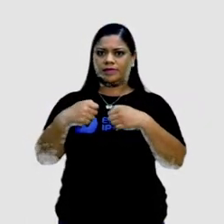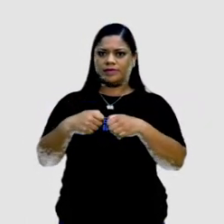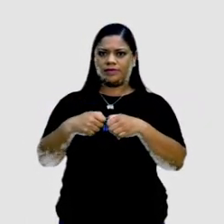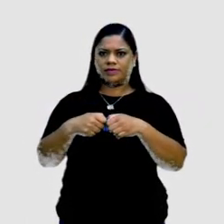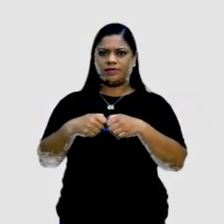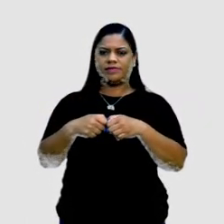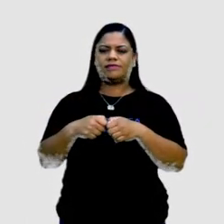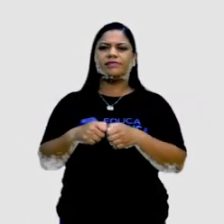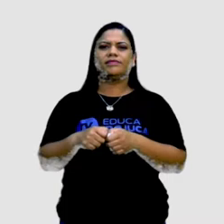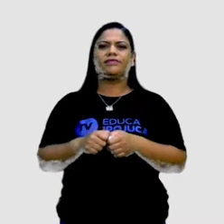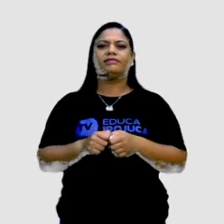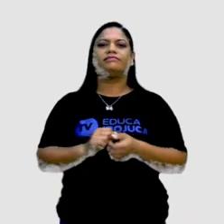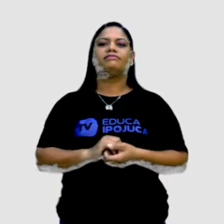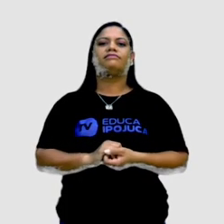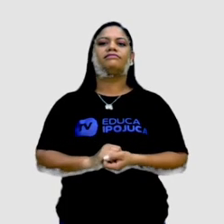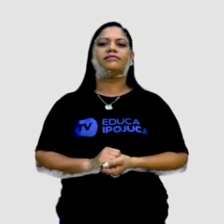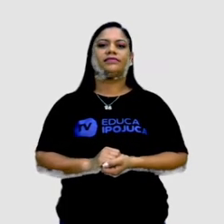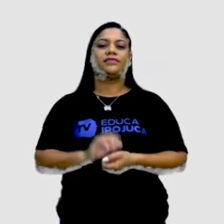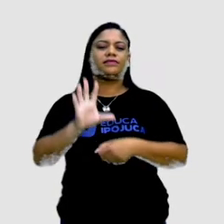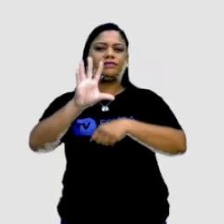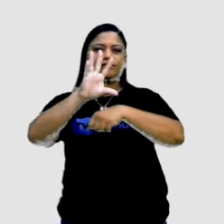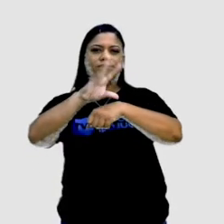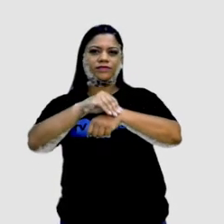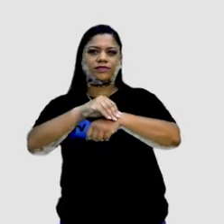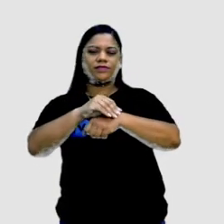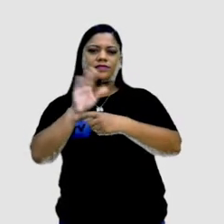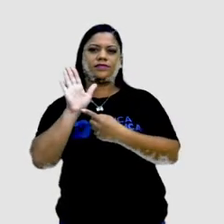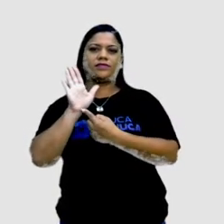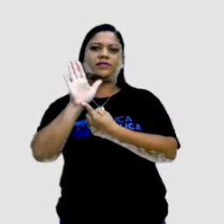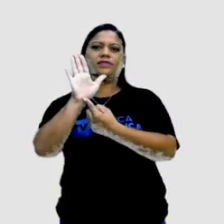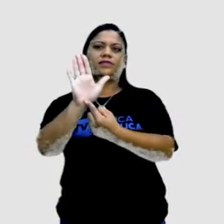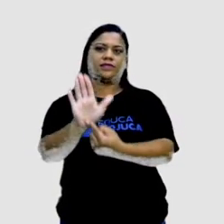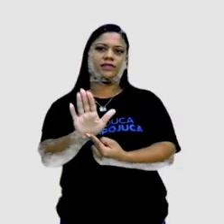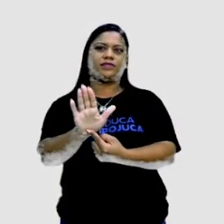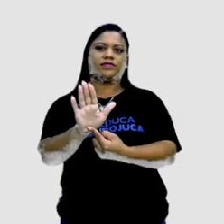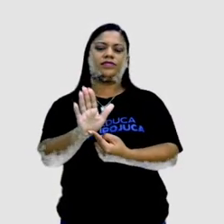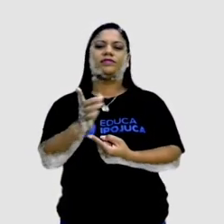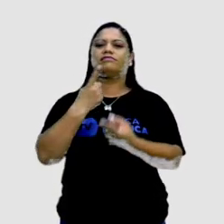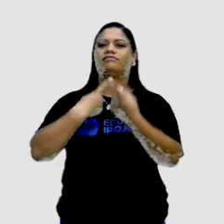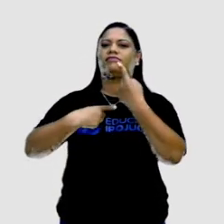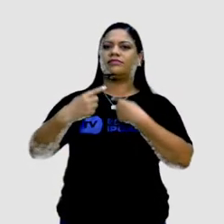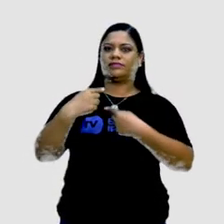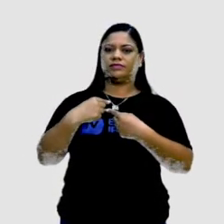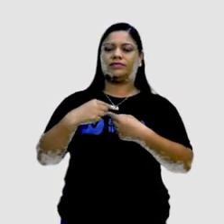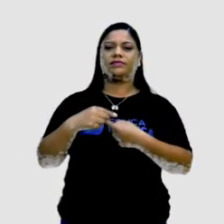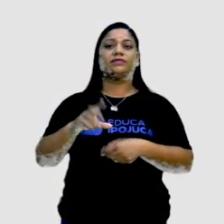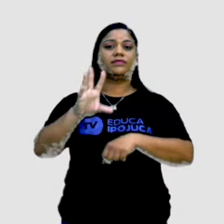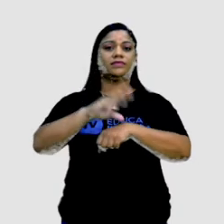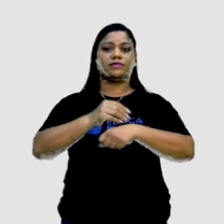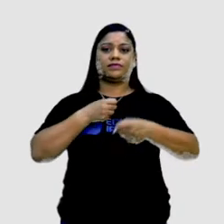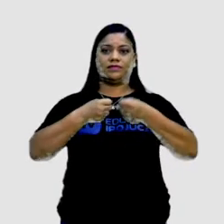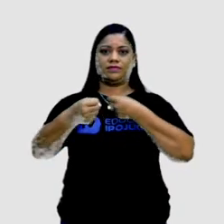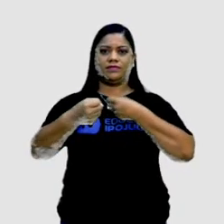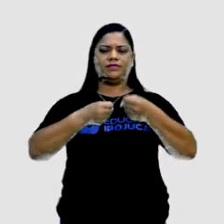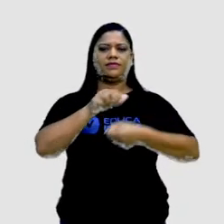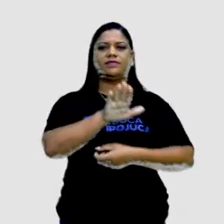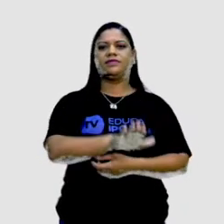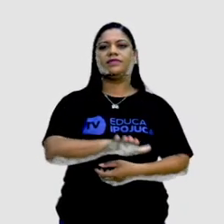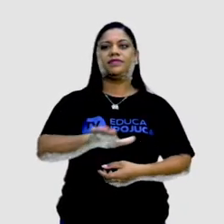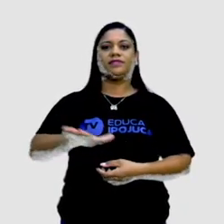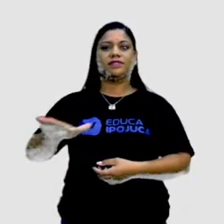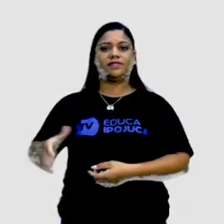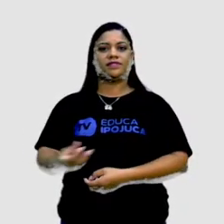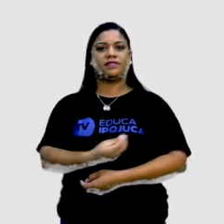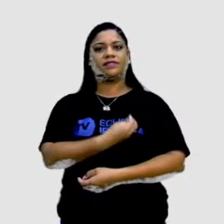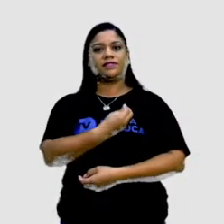naquilo que a intenção do fotógrafo, né, em mostrar. Olha o exemplo aqui de foto, reportagens de crianças também, que